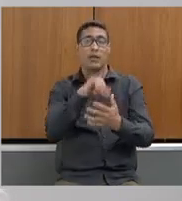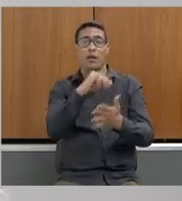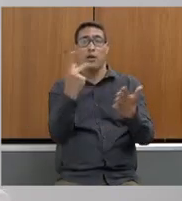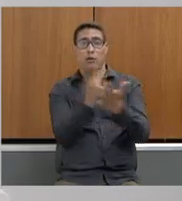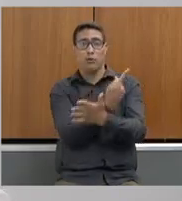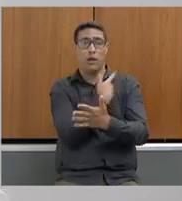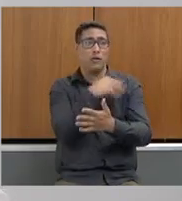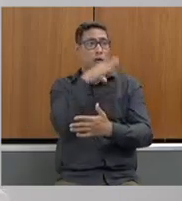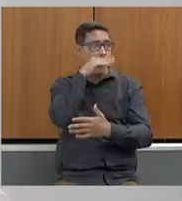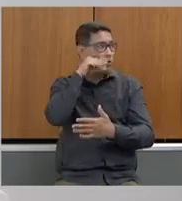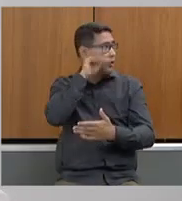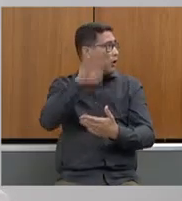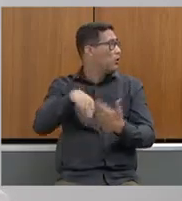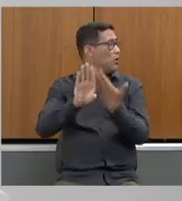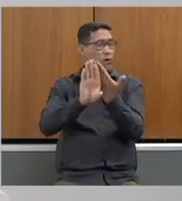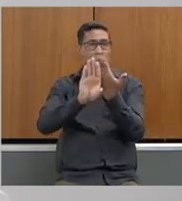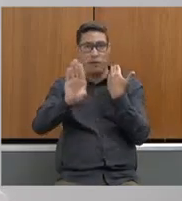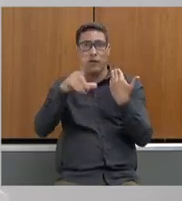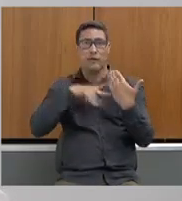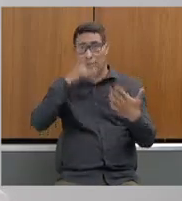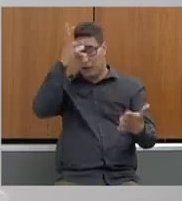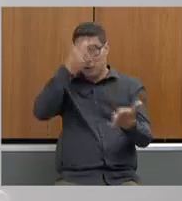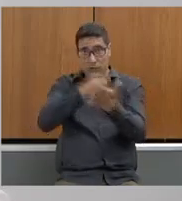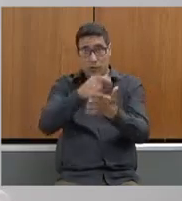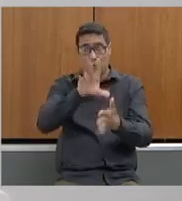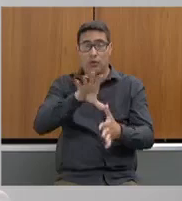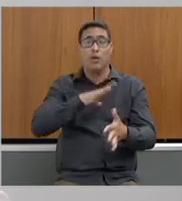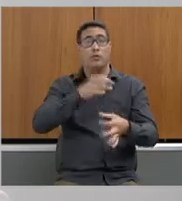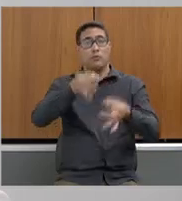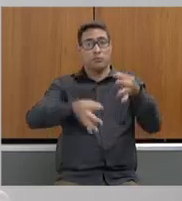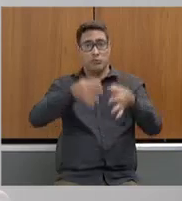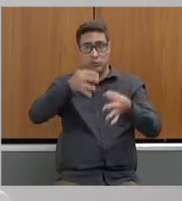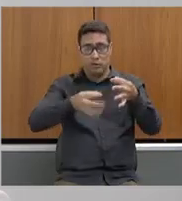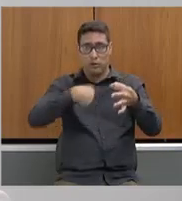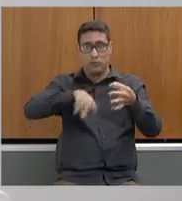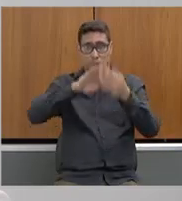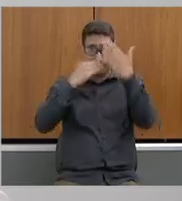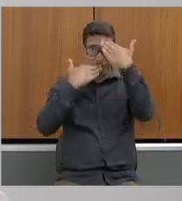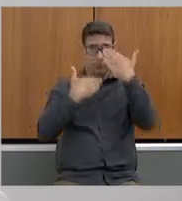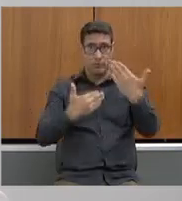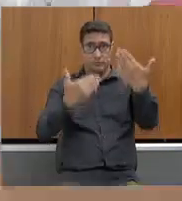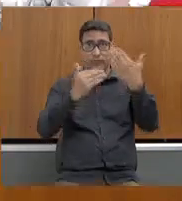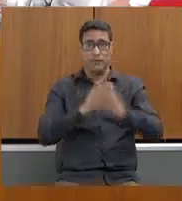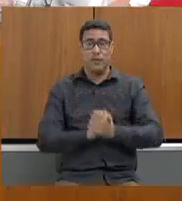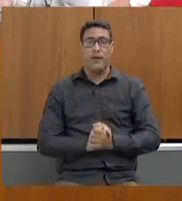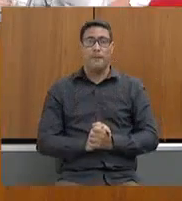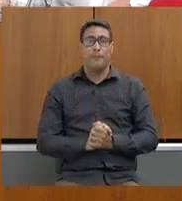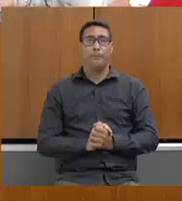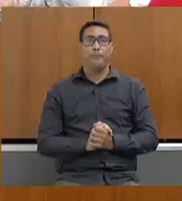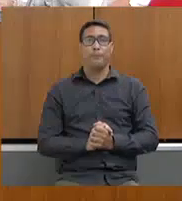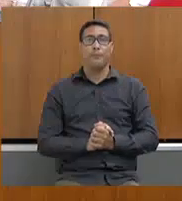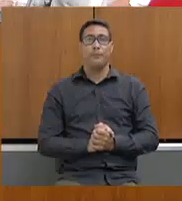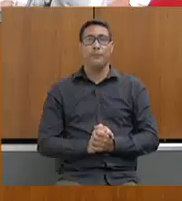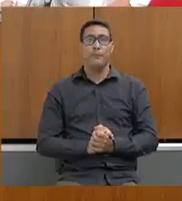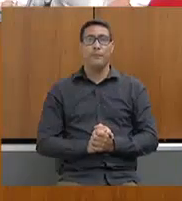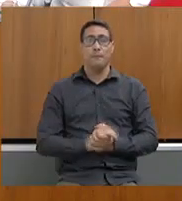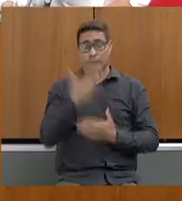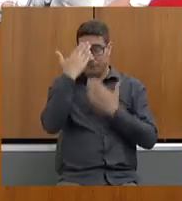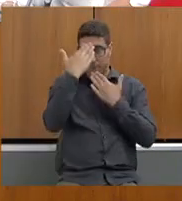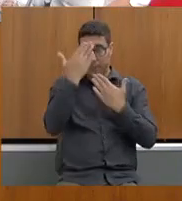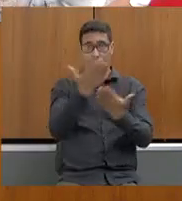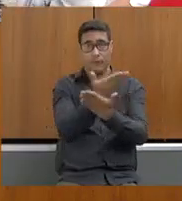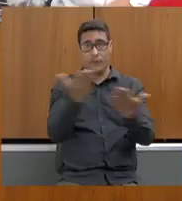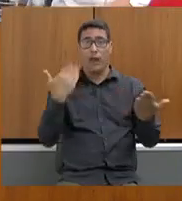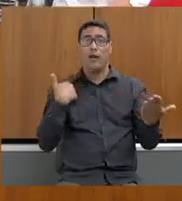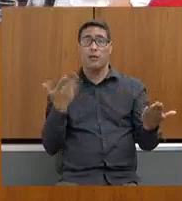são afastados por decisão judicial? Obrigada. Muito obrigado, deputada Beatriz Serqueiro.